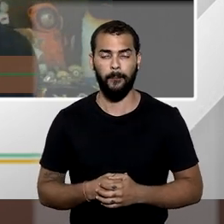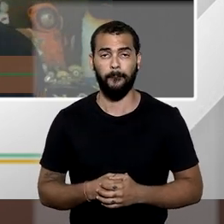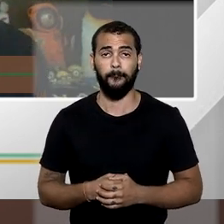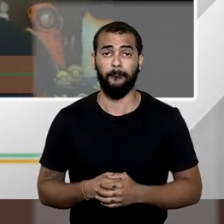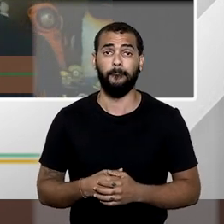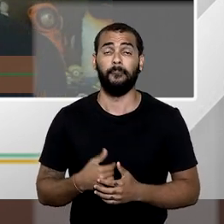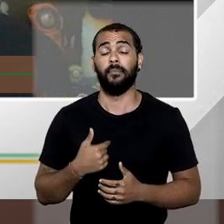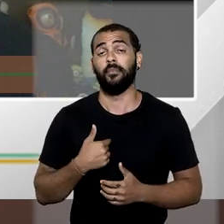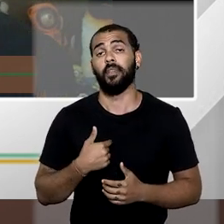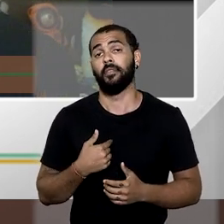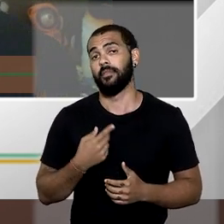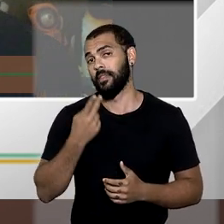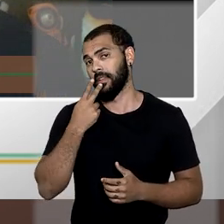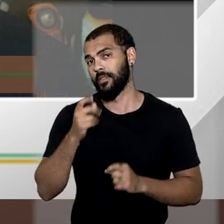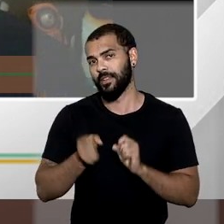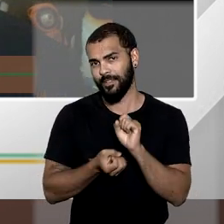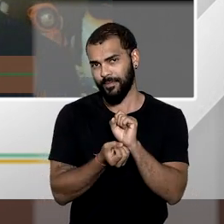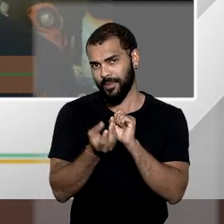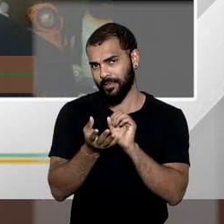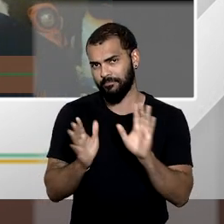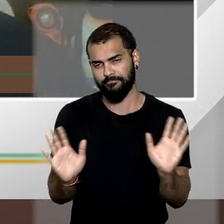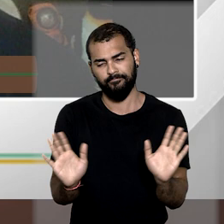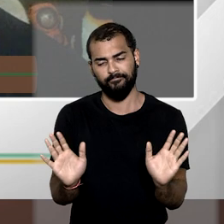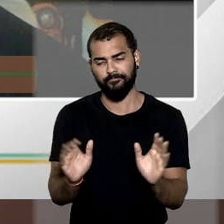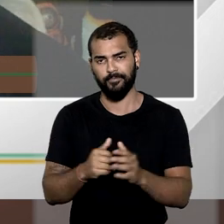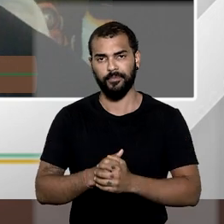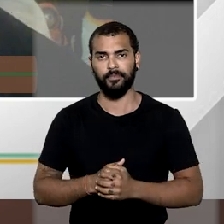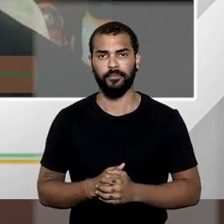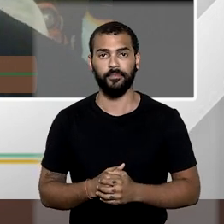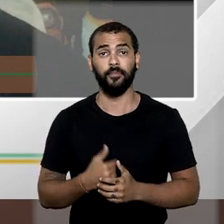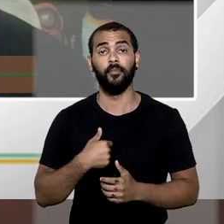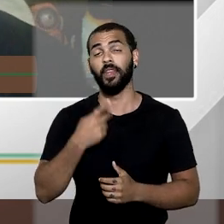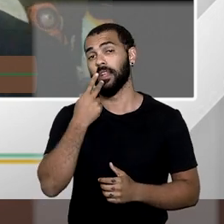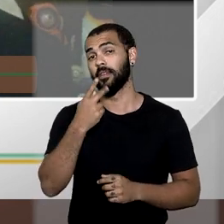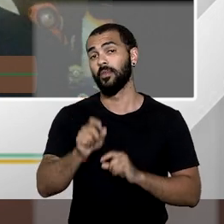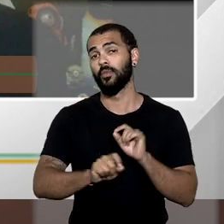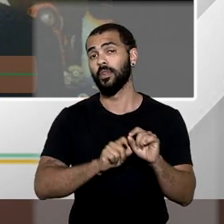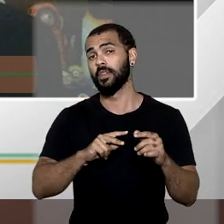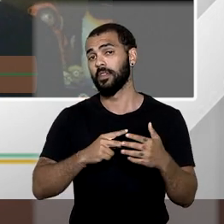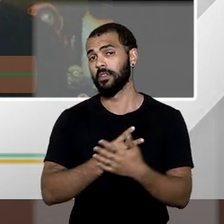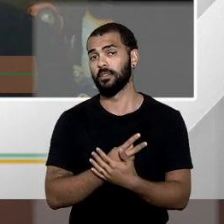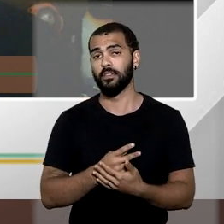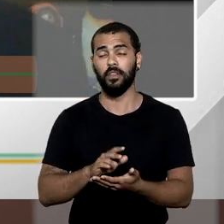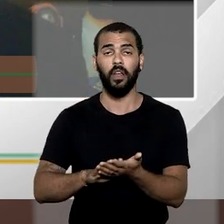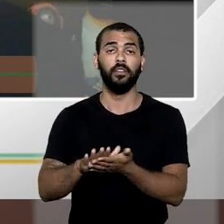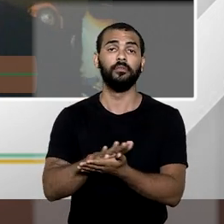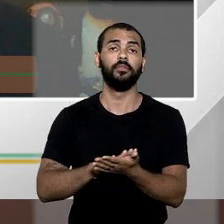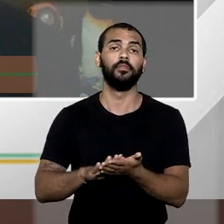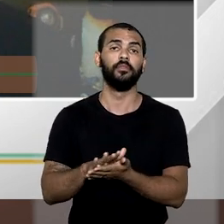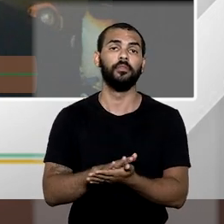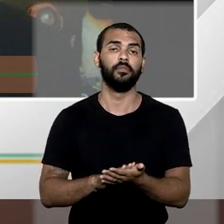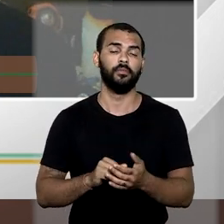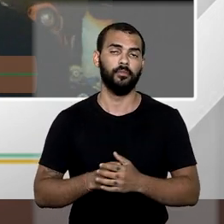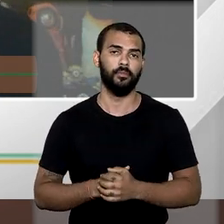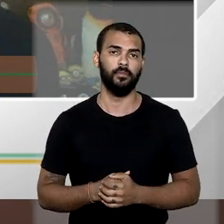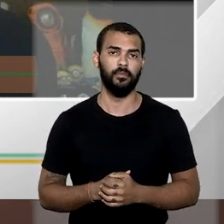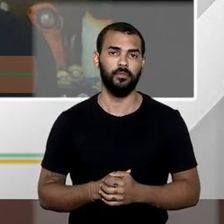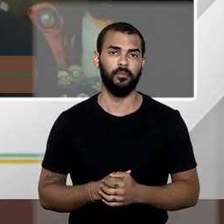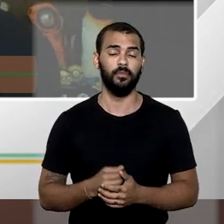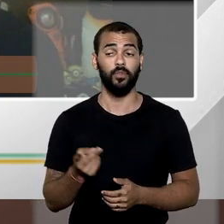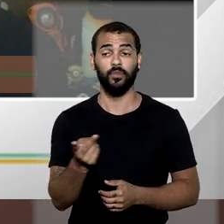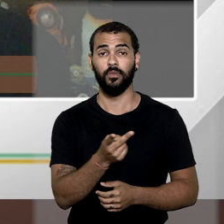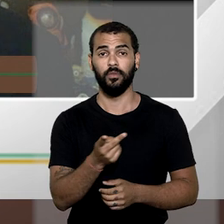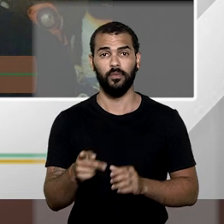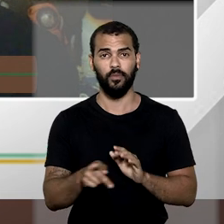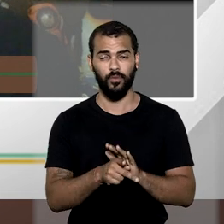chama hoje é um spoiler, mas, na verdade, vou dizer o que aconteceu. Não aconteceu coisa alguma. Os dois governadores, que eram